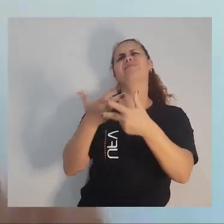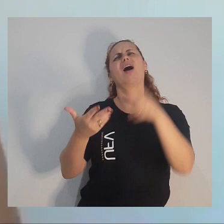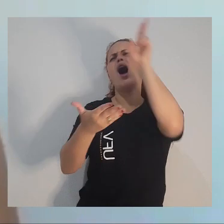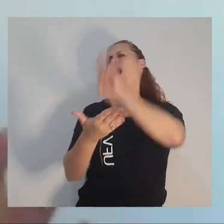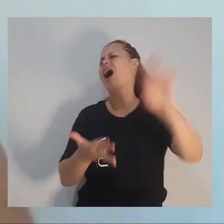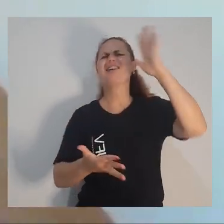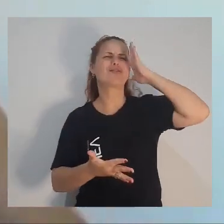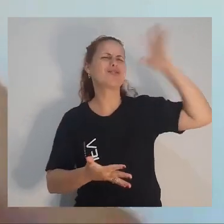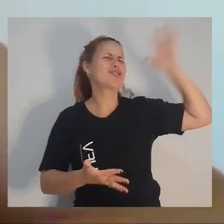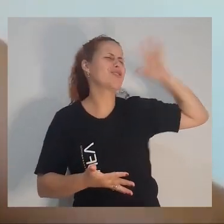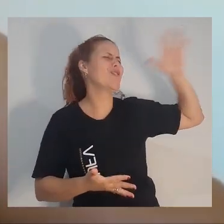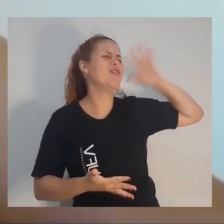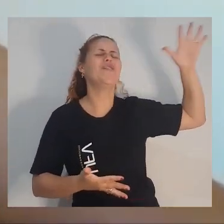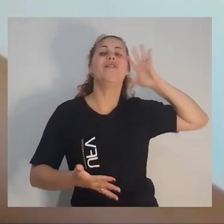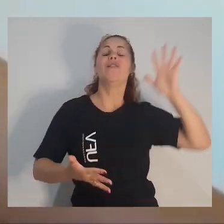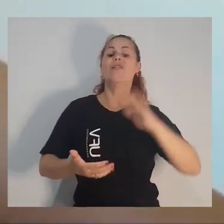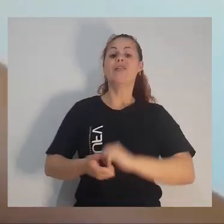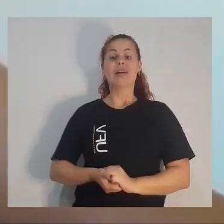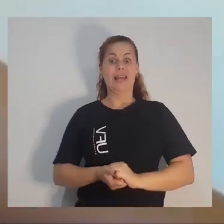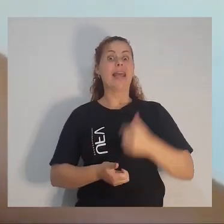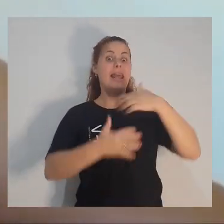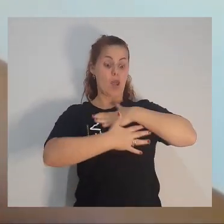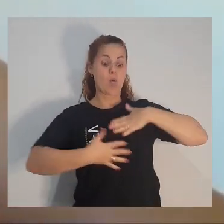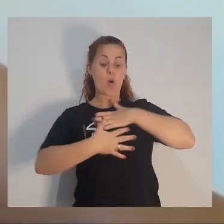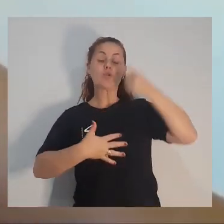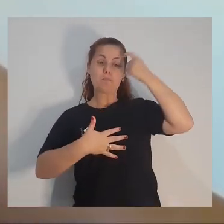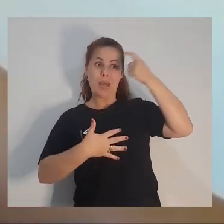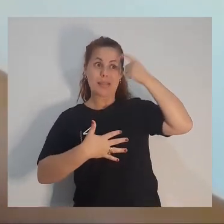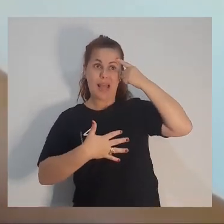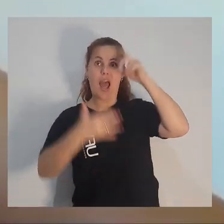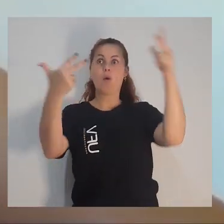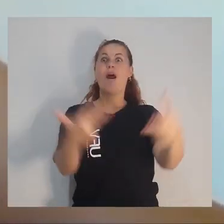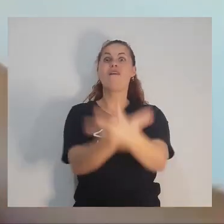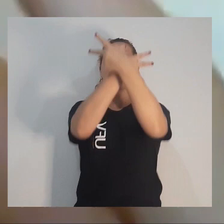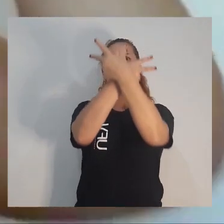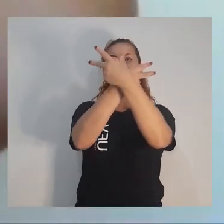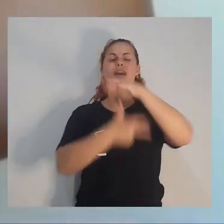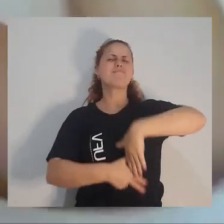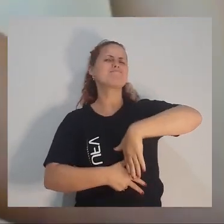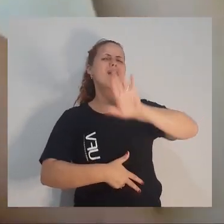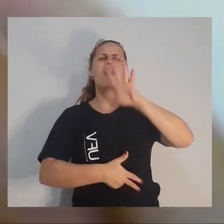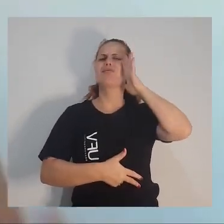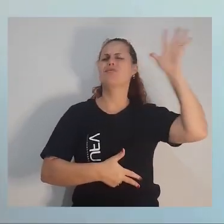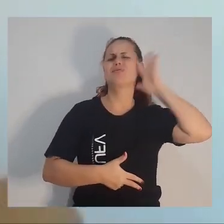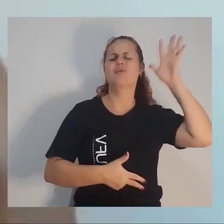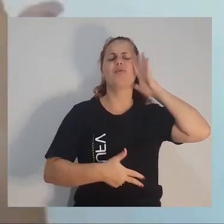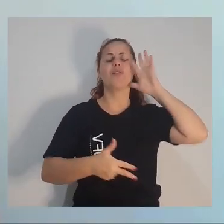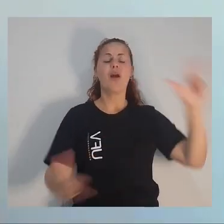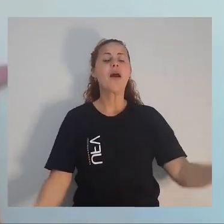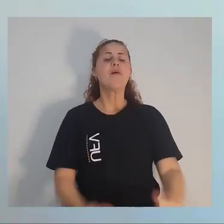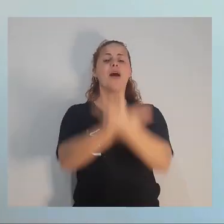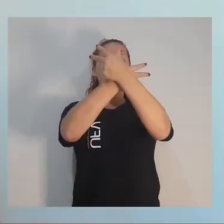universidade dos meus sonhos e tal. Eu gosto muito de pensar que a UFV, mais do que a universidade dos sonhos, é uma